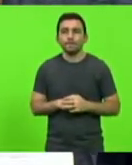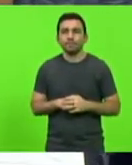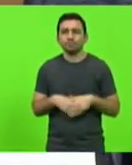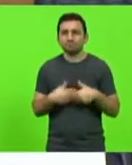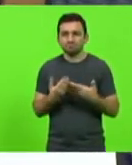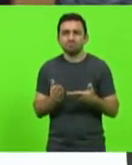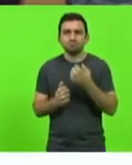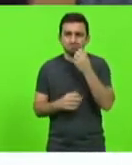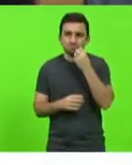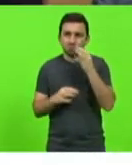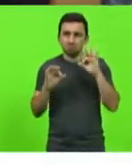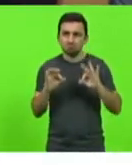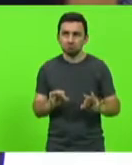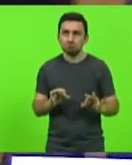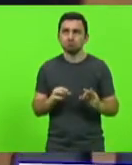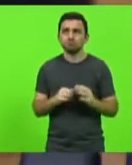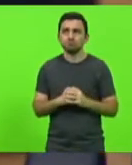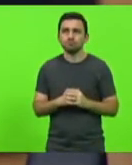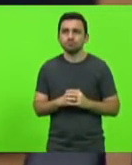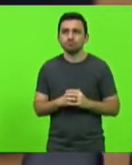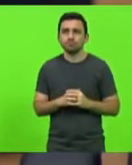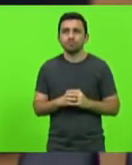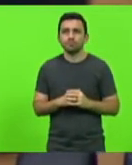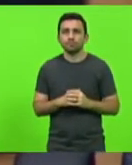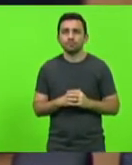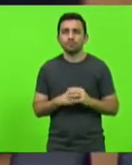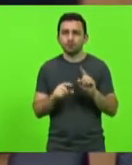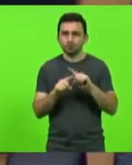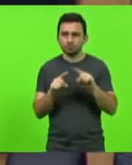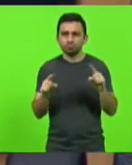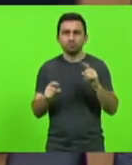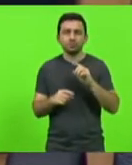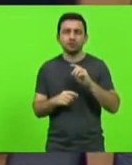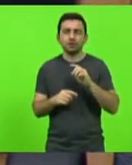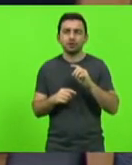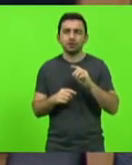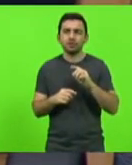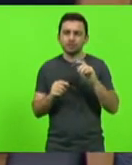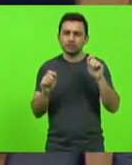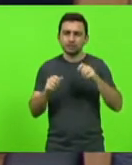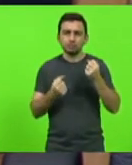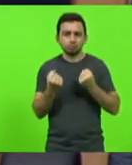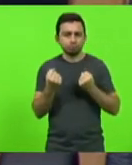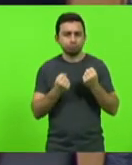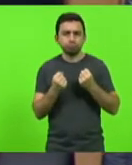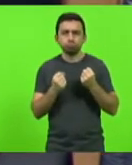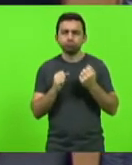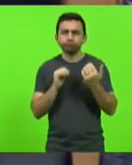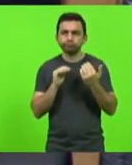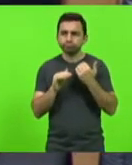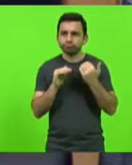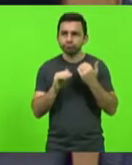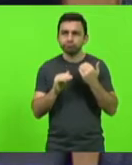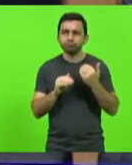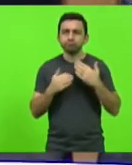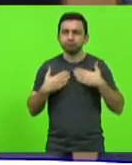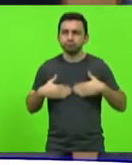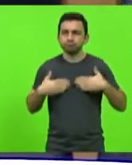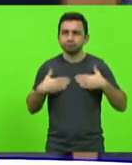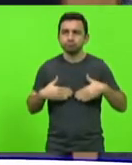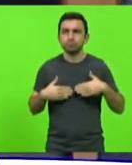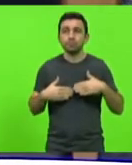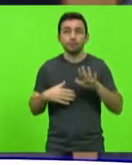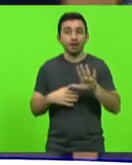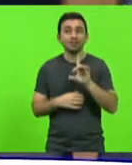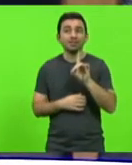muito boa, deu fluidez na trafegabilidade, mas, infelizmente, o